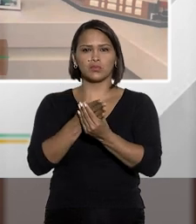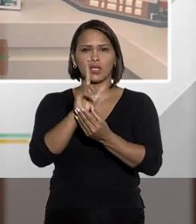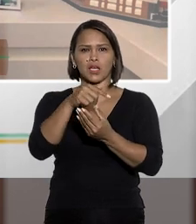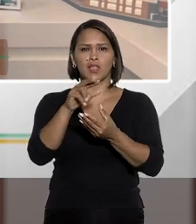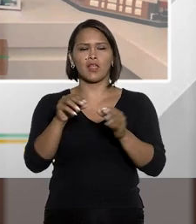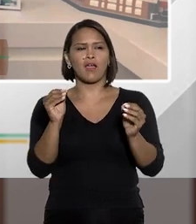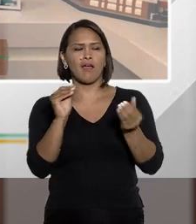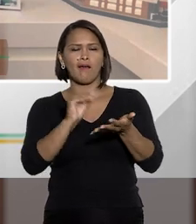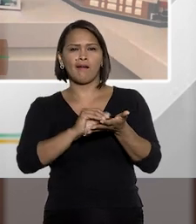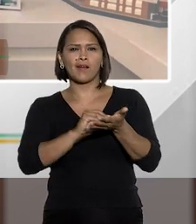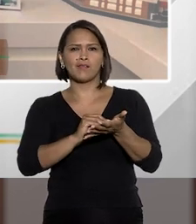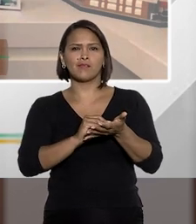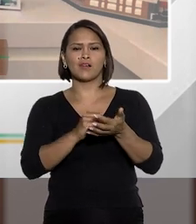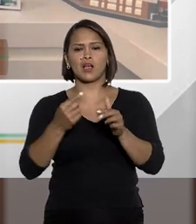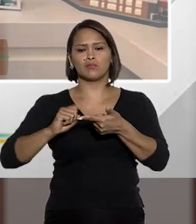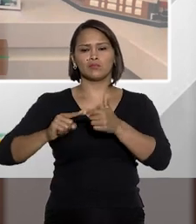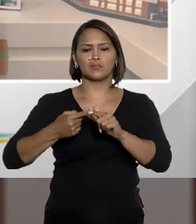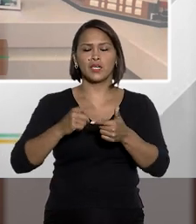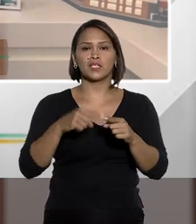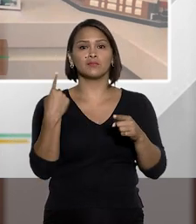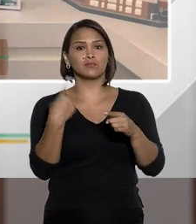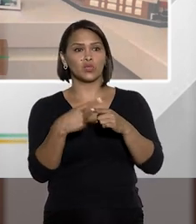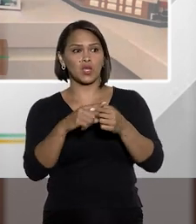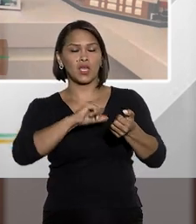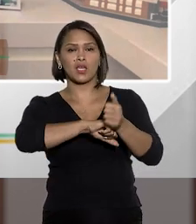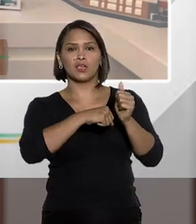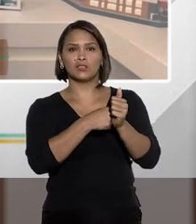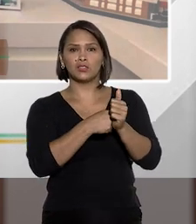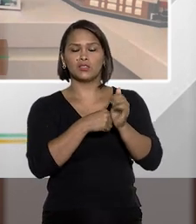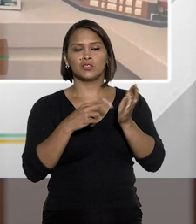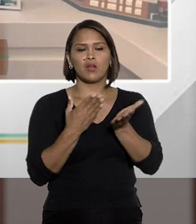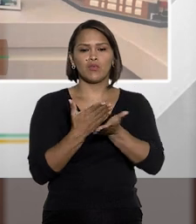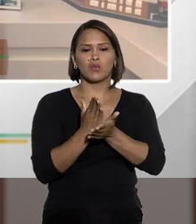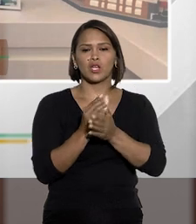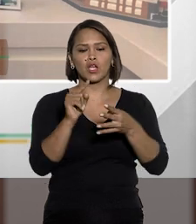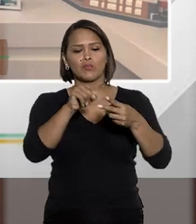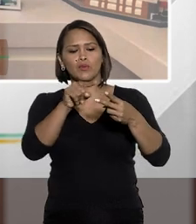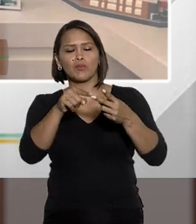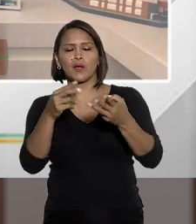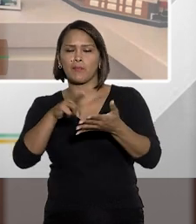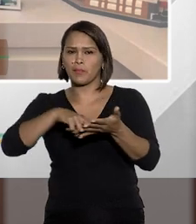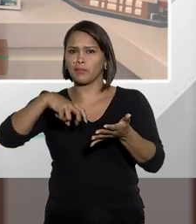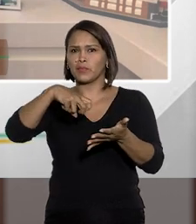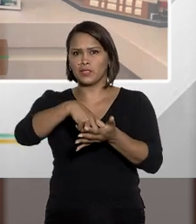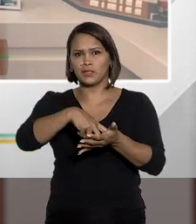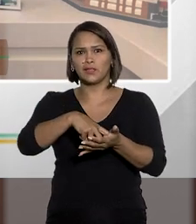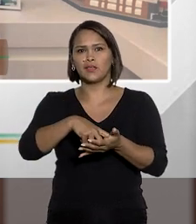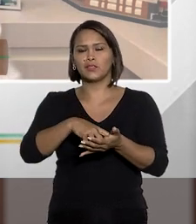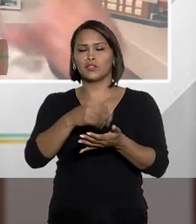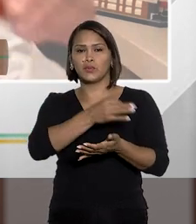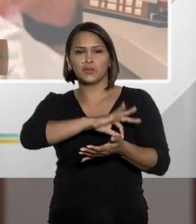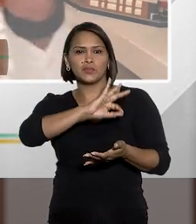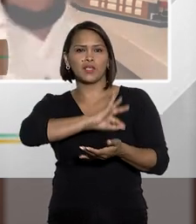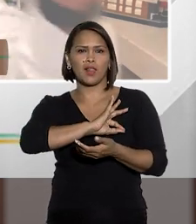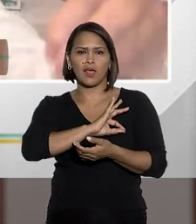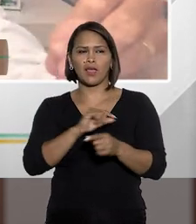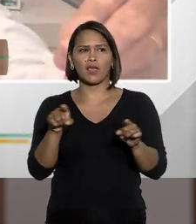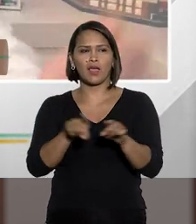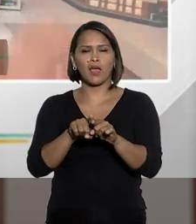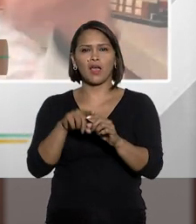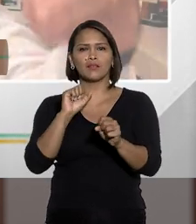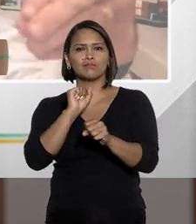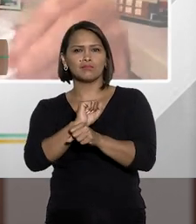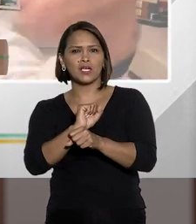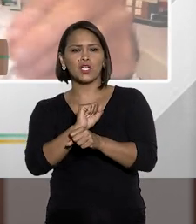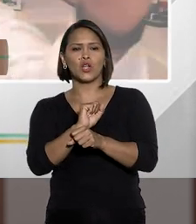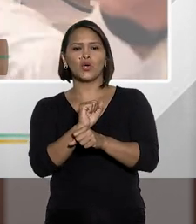decretar a indisponibilidade de bens porque ele tinha receio de incorrer num dos tipos penais. O delegado